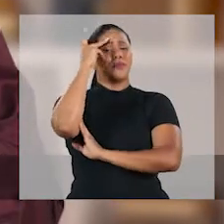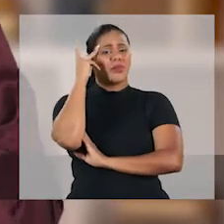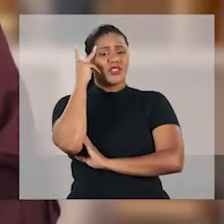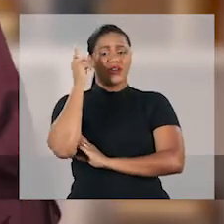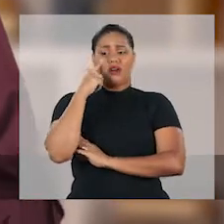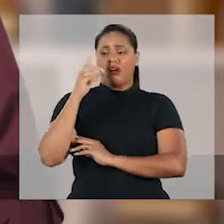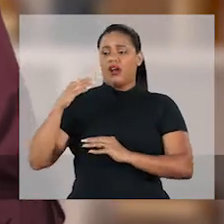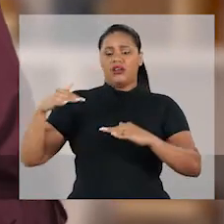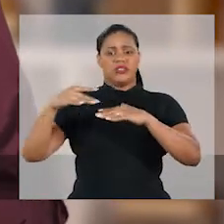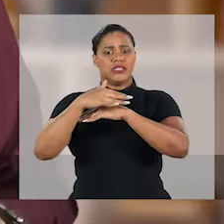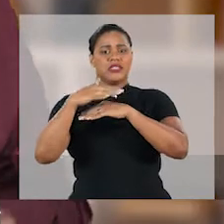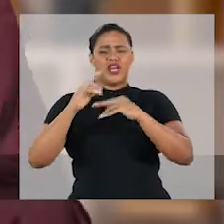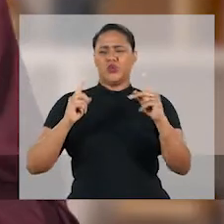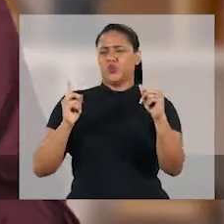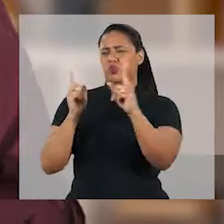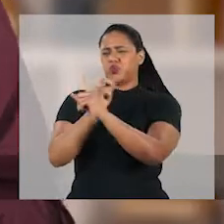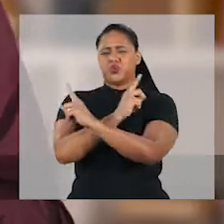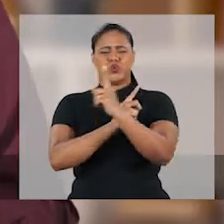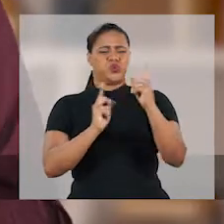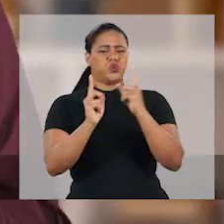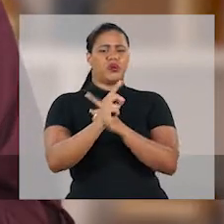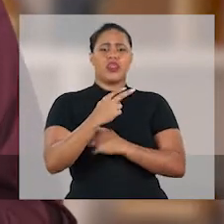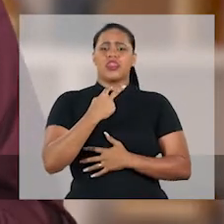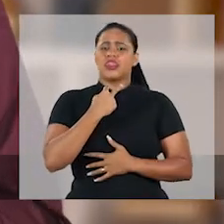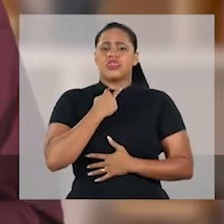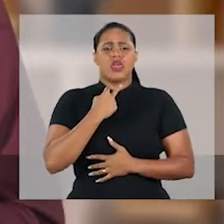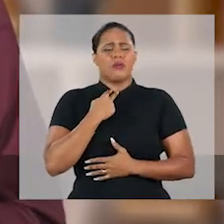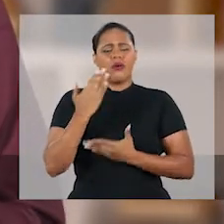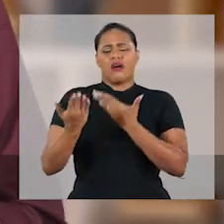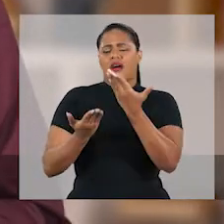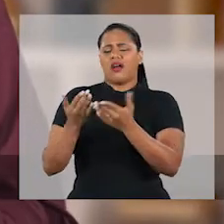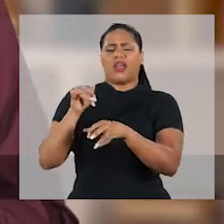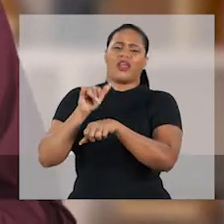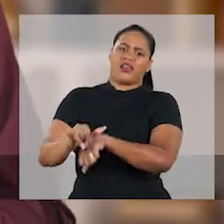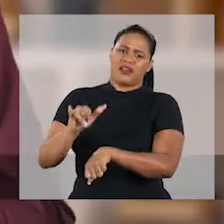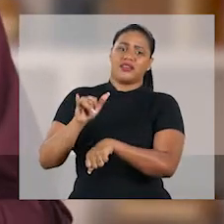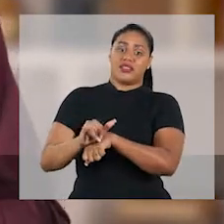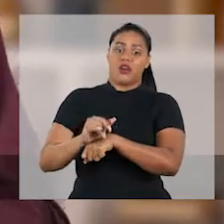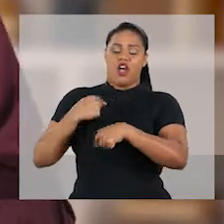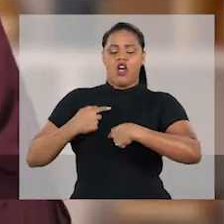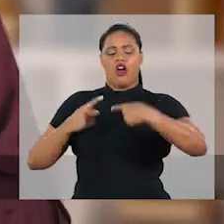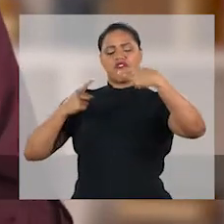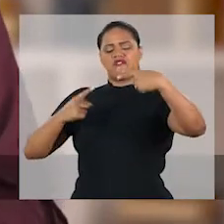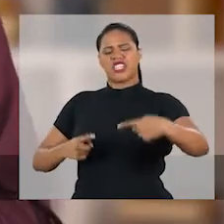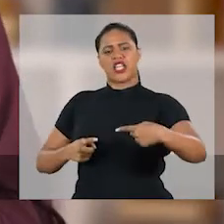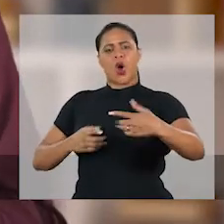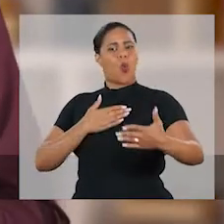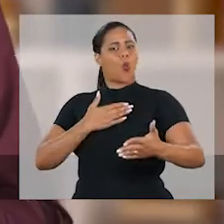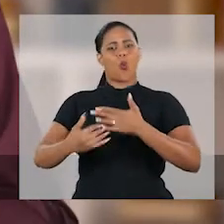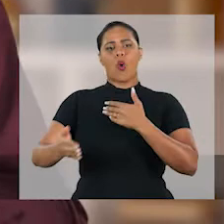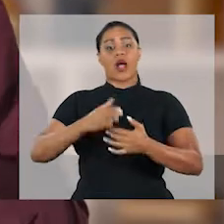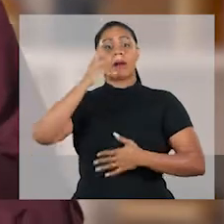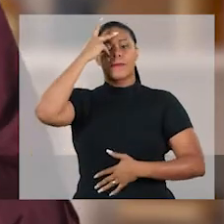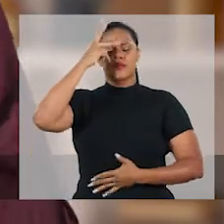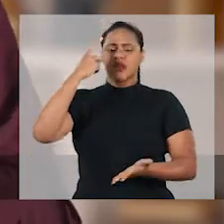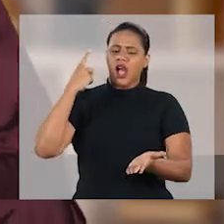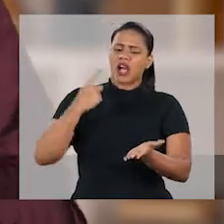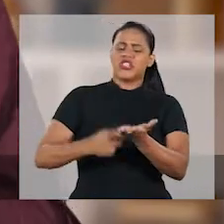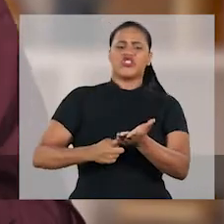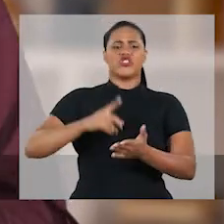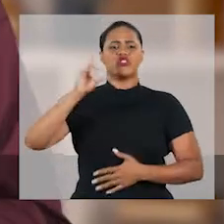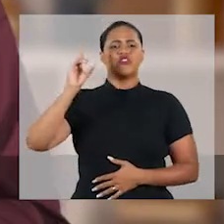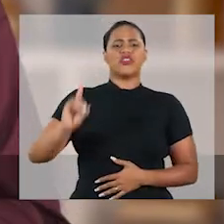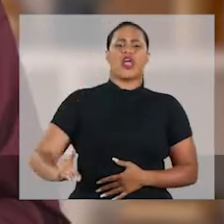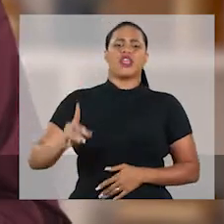para se locomoverem na cidade não podem ser tratadas com enganações. Vou enfrentar quem for preciso para garantir o